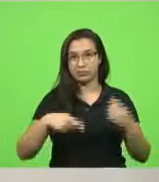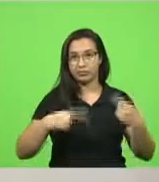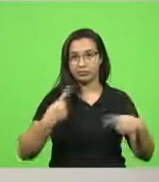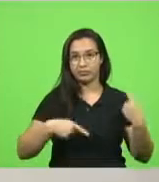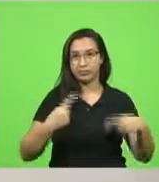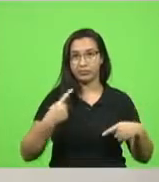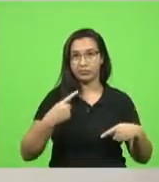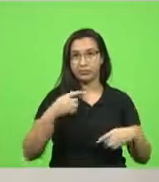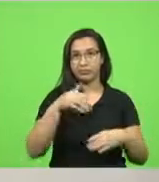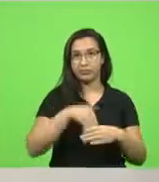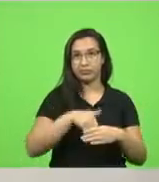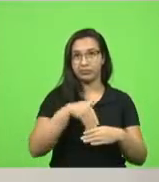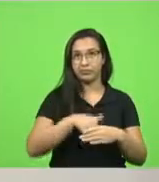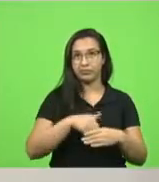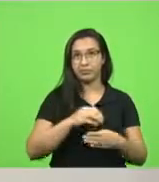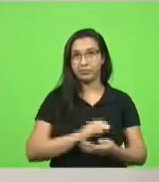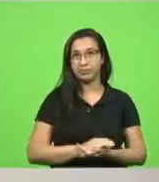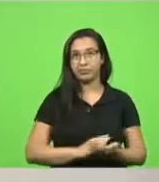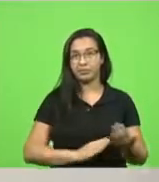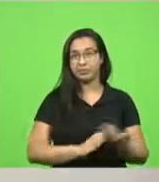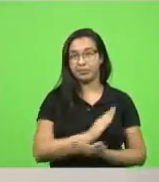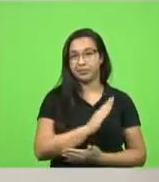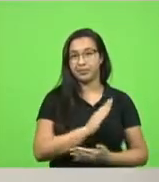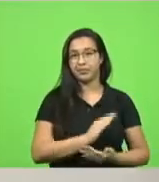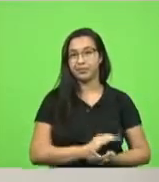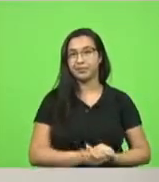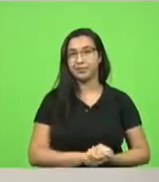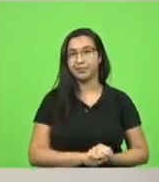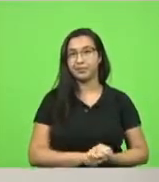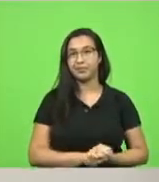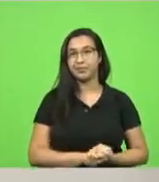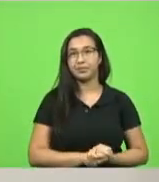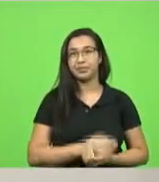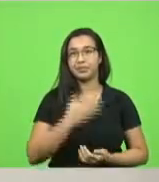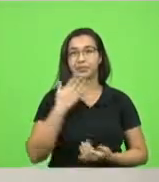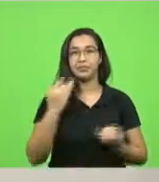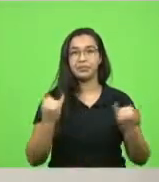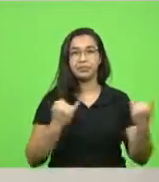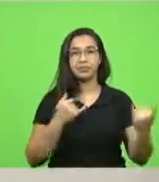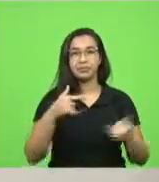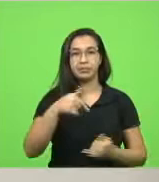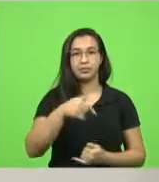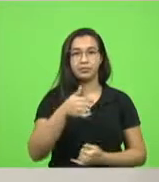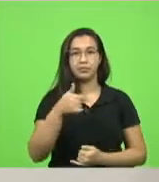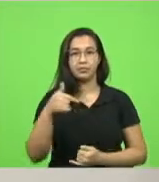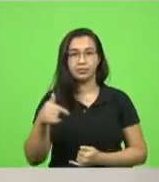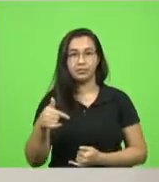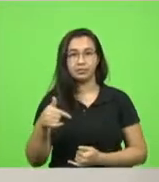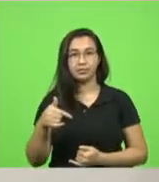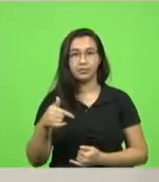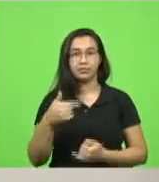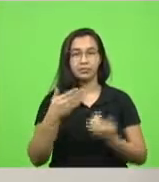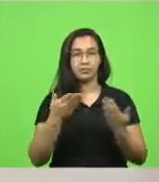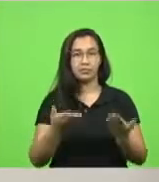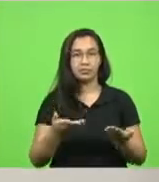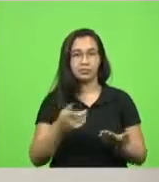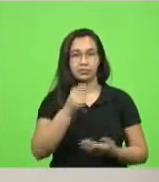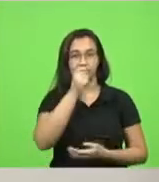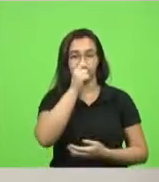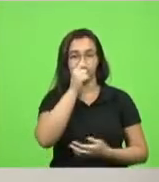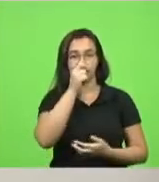votação. Aprovado. Pedido de informação 77. Autor, deputado João Amin.